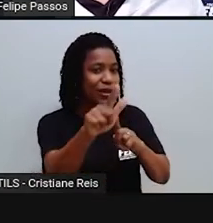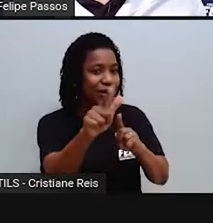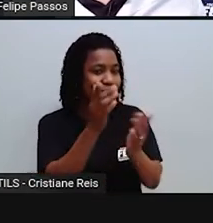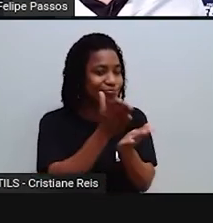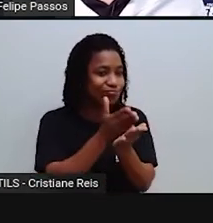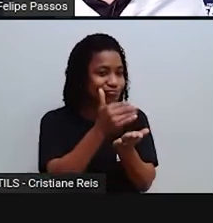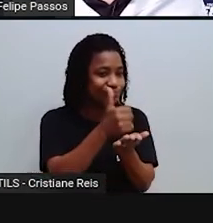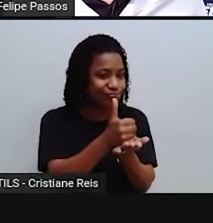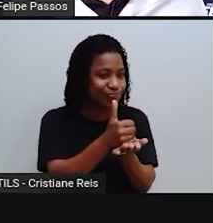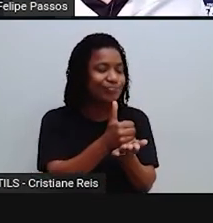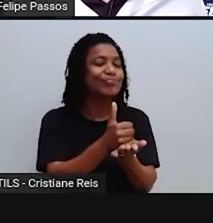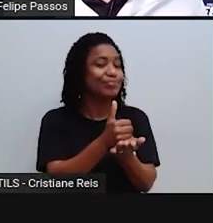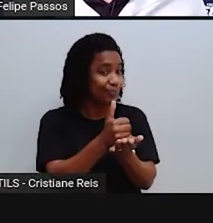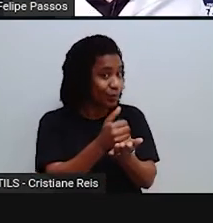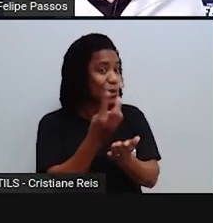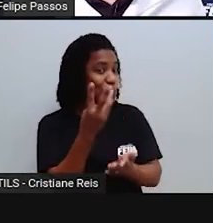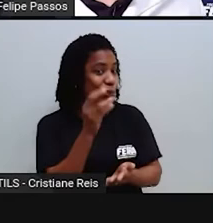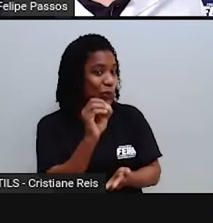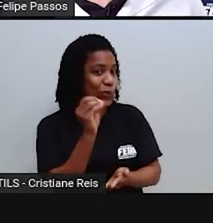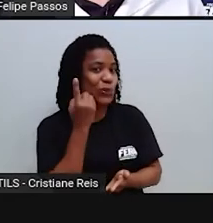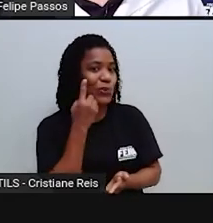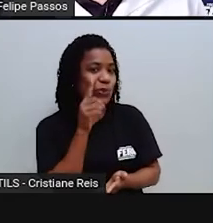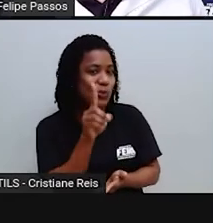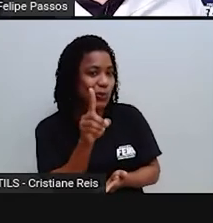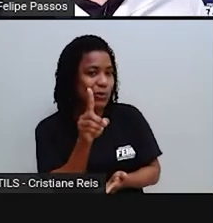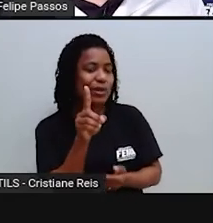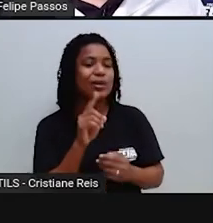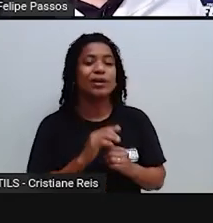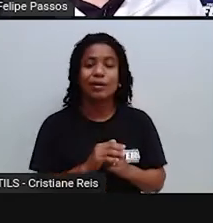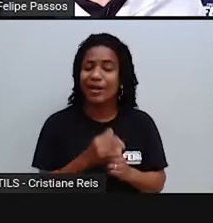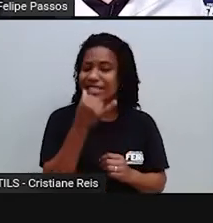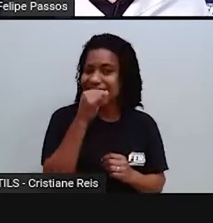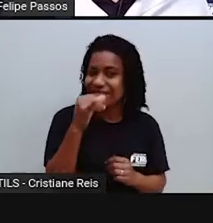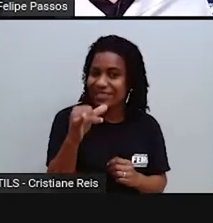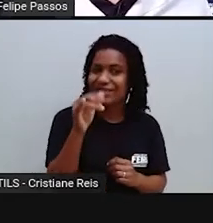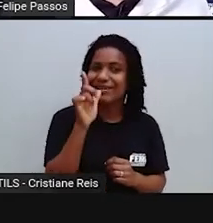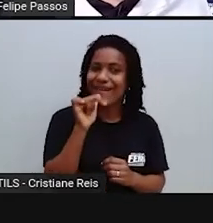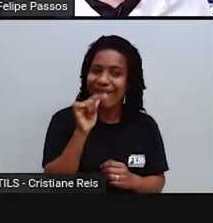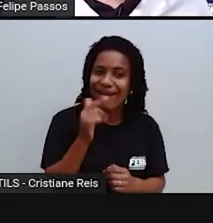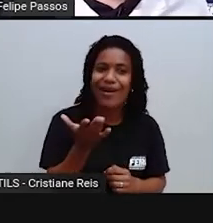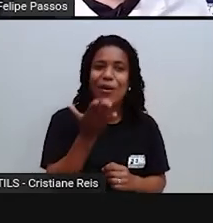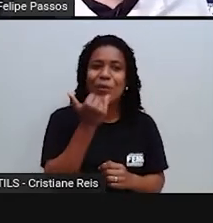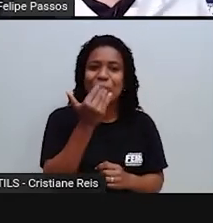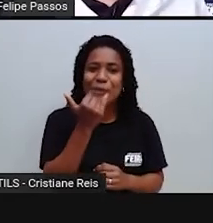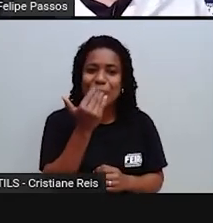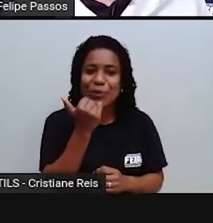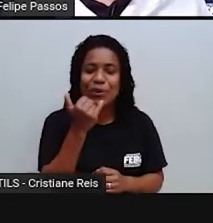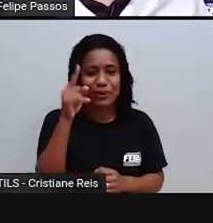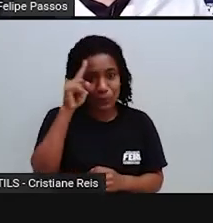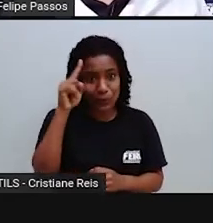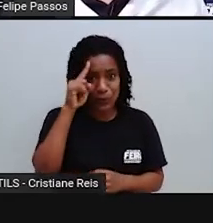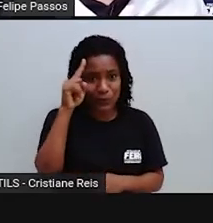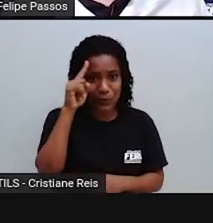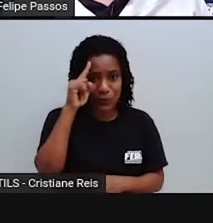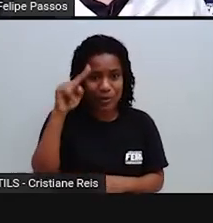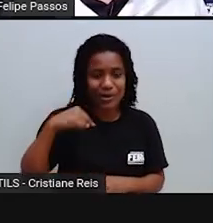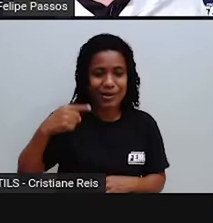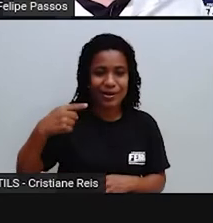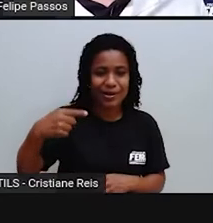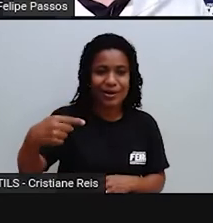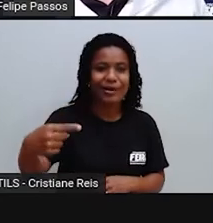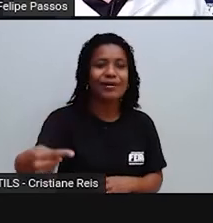mês, divide por 30. Uma conta de energia, divide por 30. Alimentação todos os dias. Você colocando todos esses